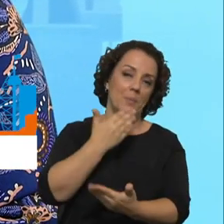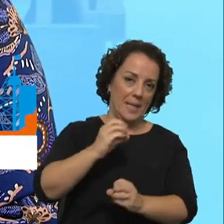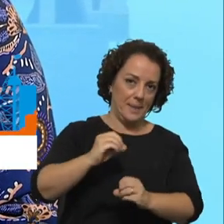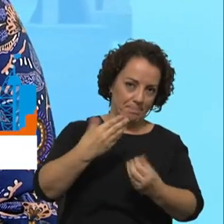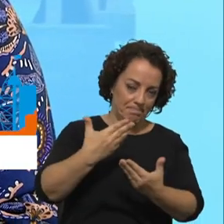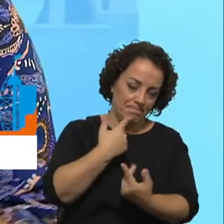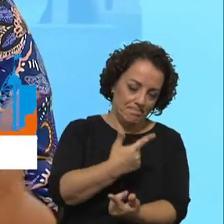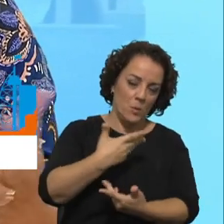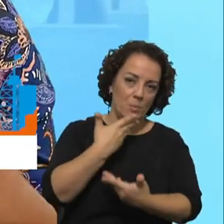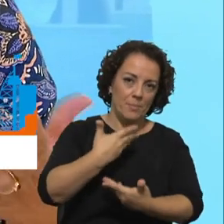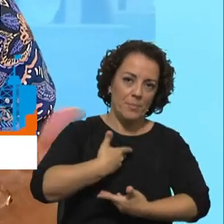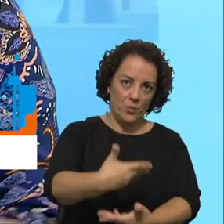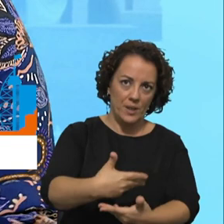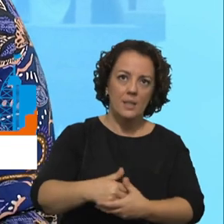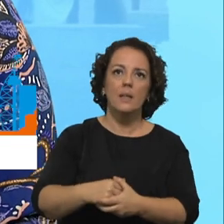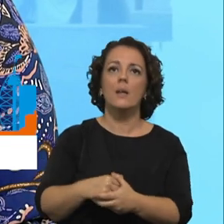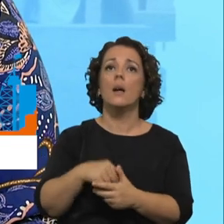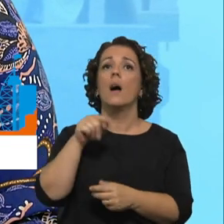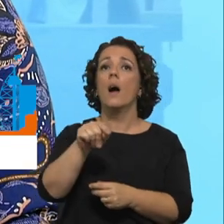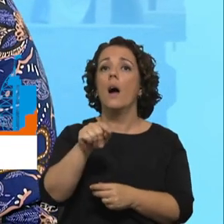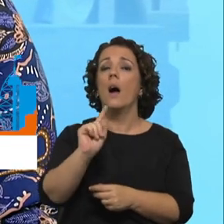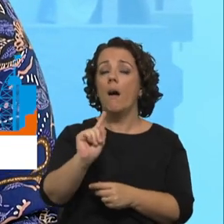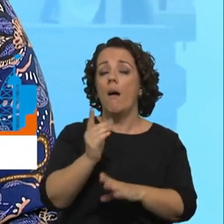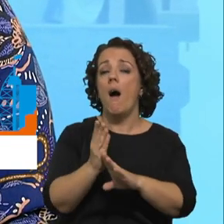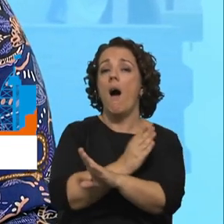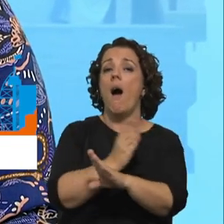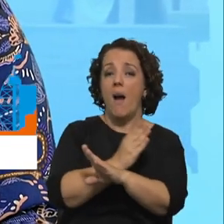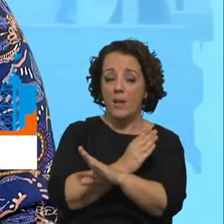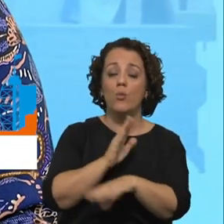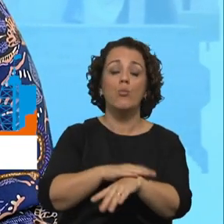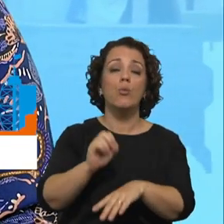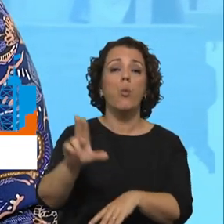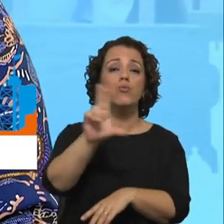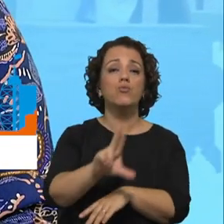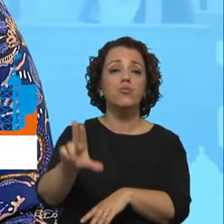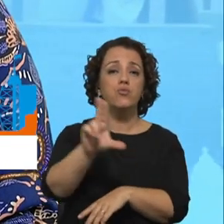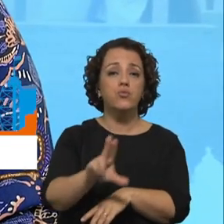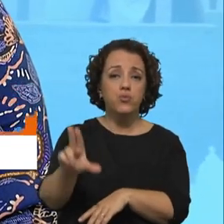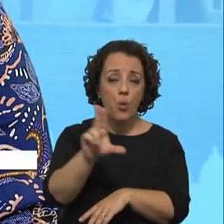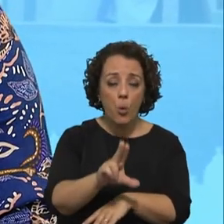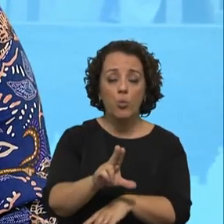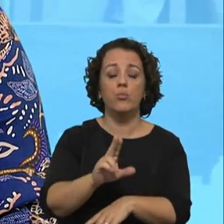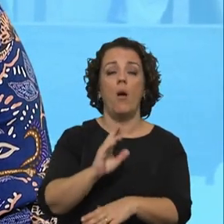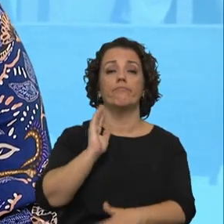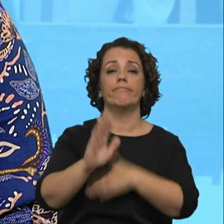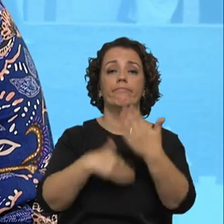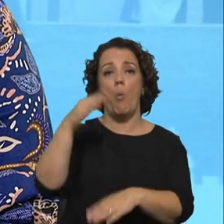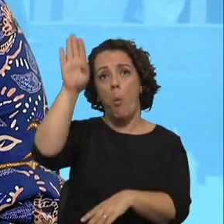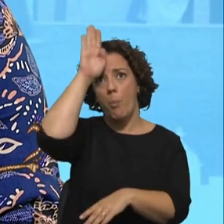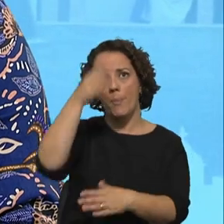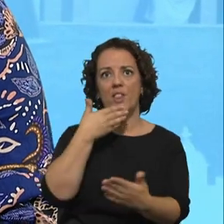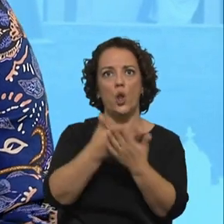surge depois daquilo que nós vivemos com as Jornadas Mundiais da Juventude e com os desafios que o Papa nos deixou